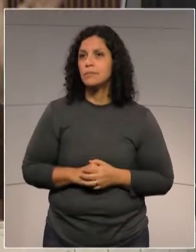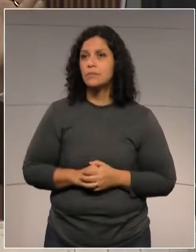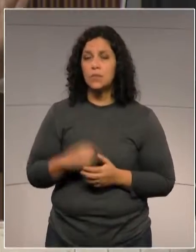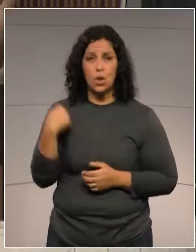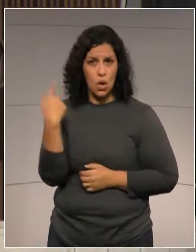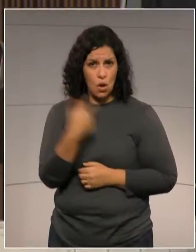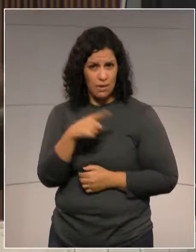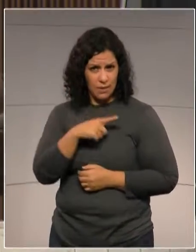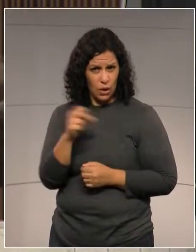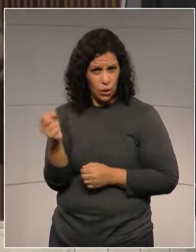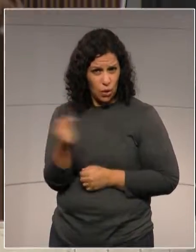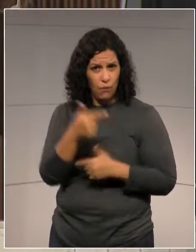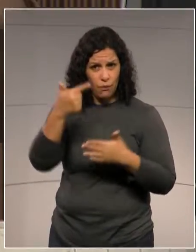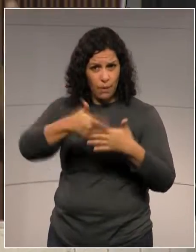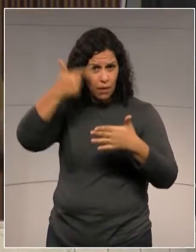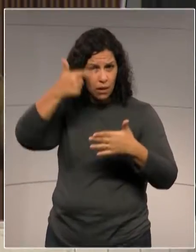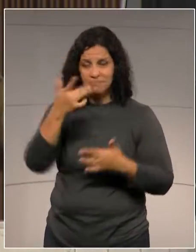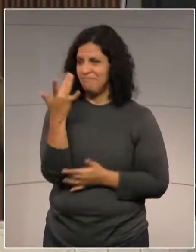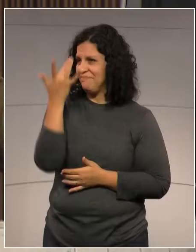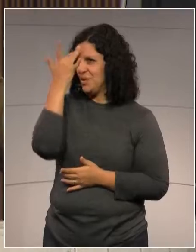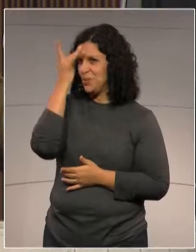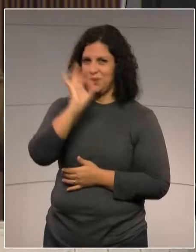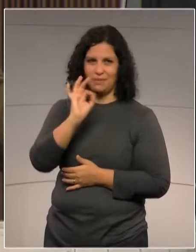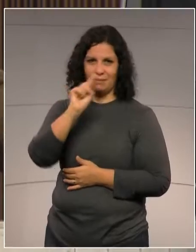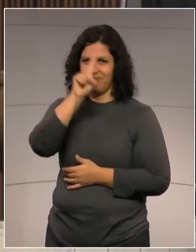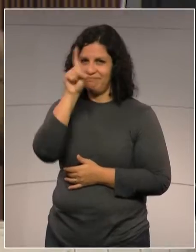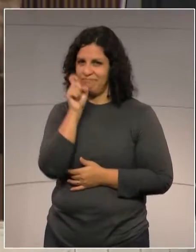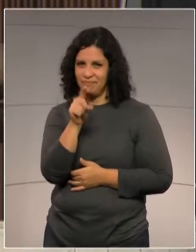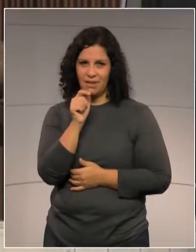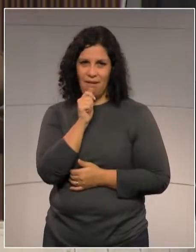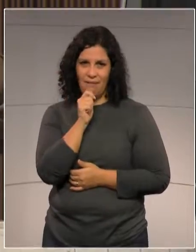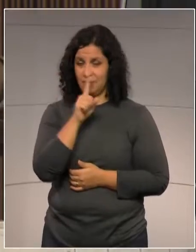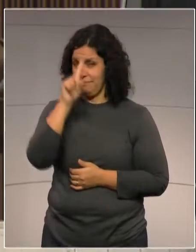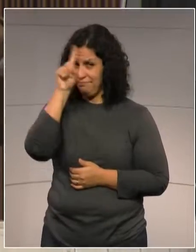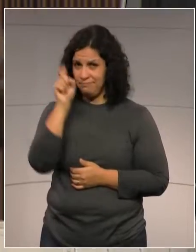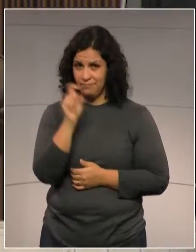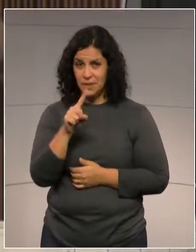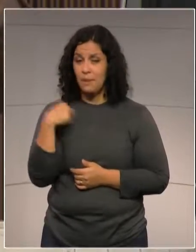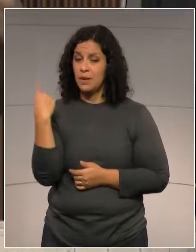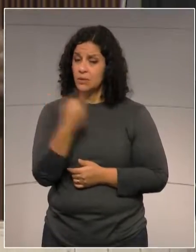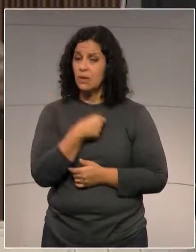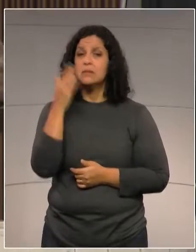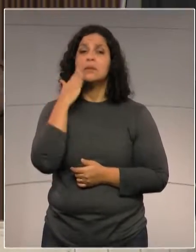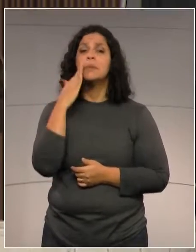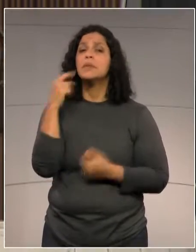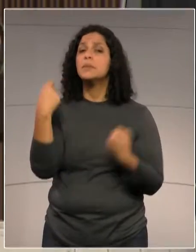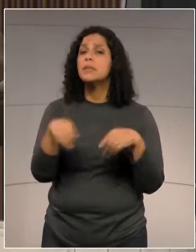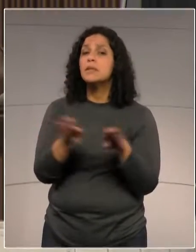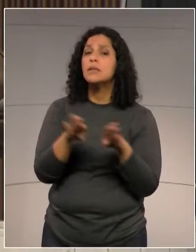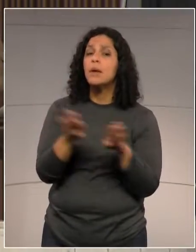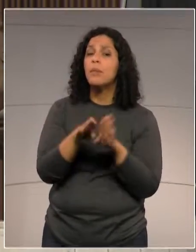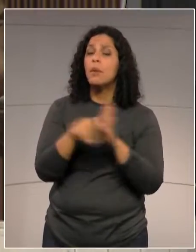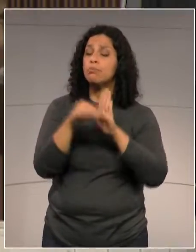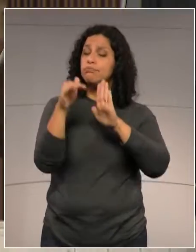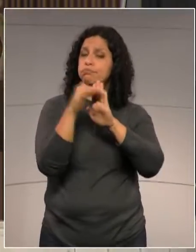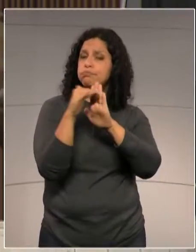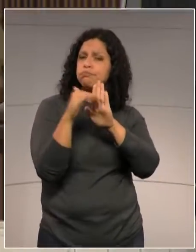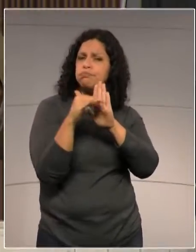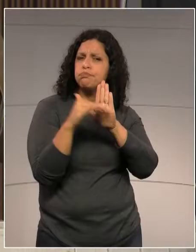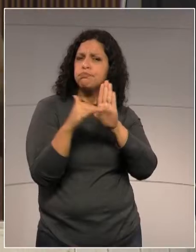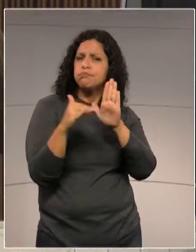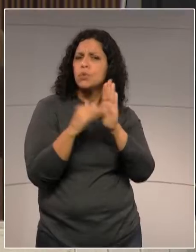Teremos um novo pedágio ou não? Não se sabe ao certo. Mas sabemos que deve haver programação,